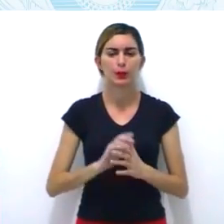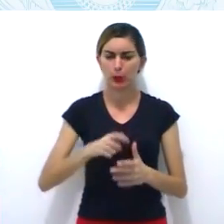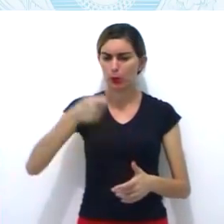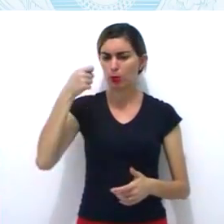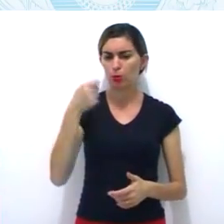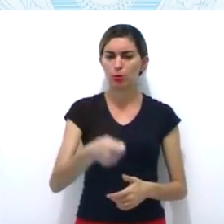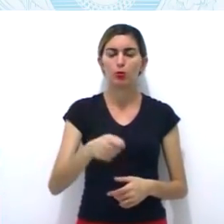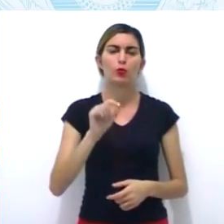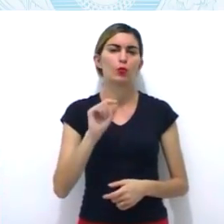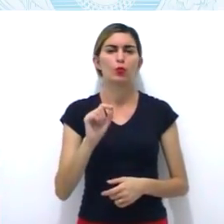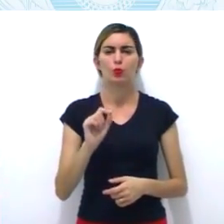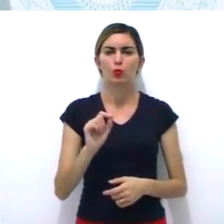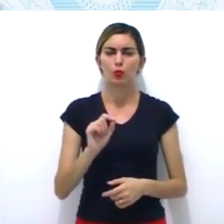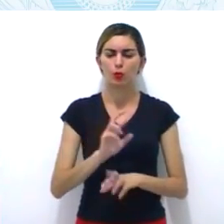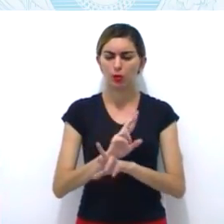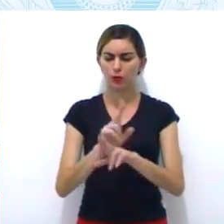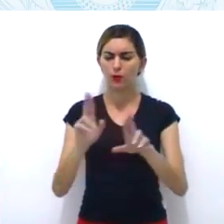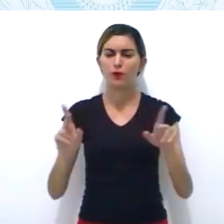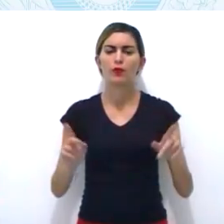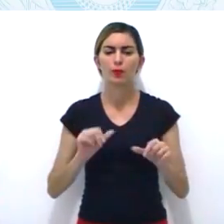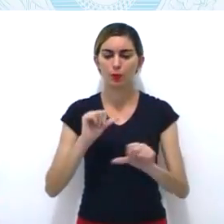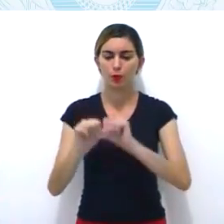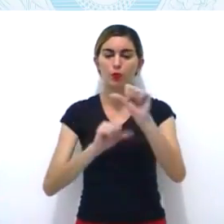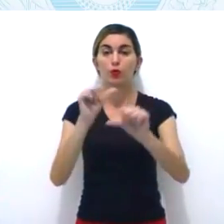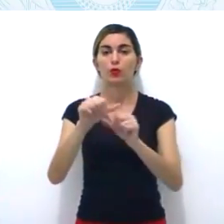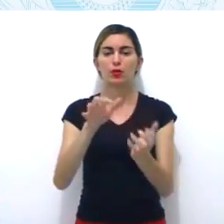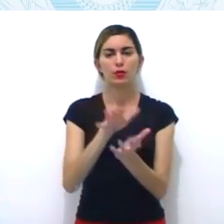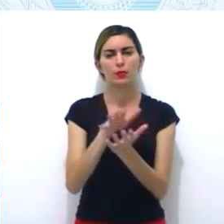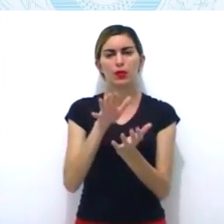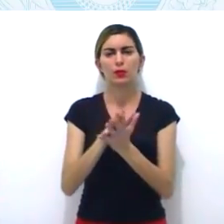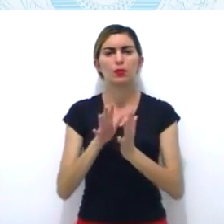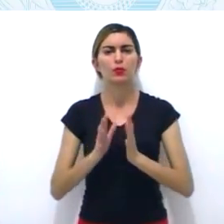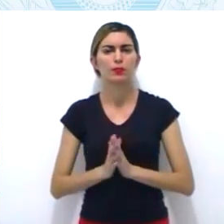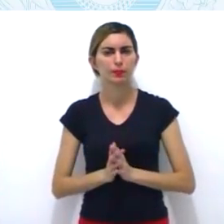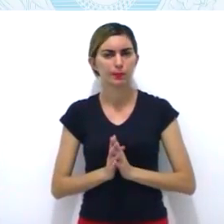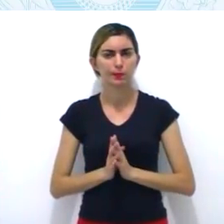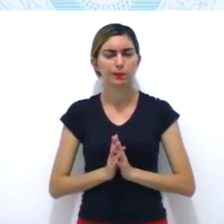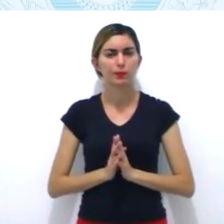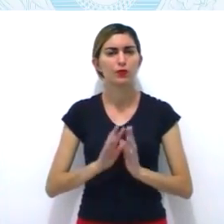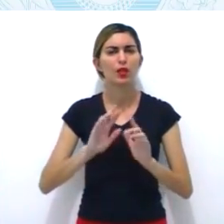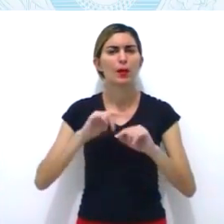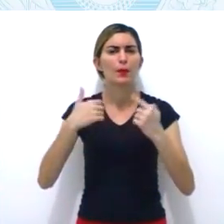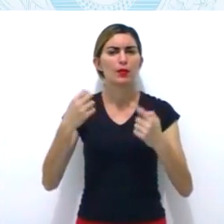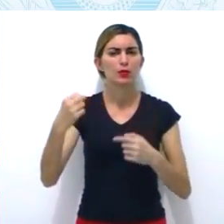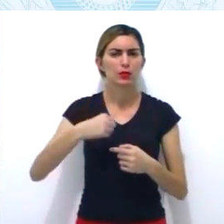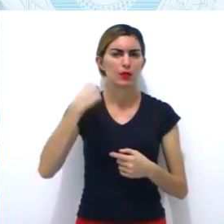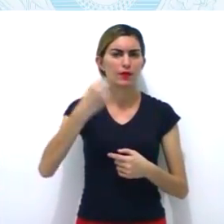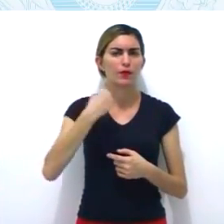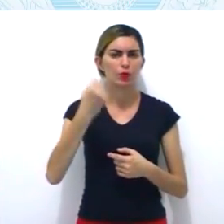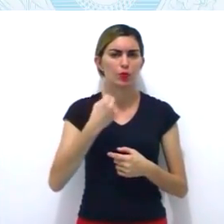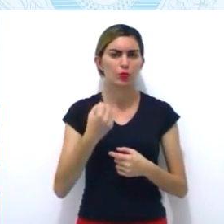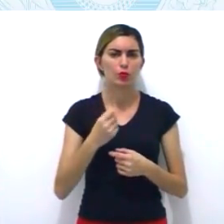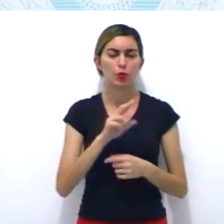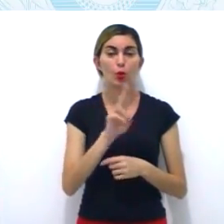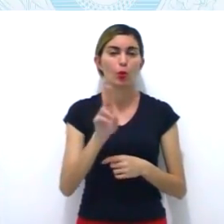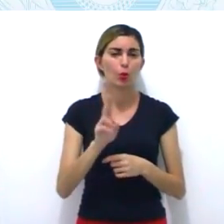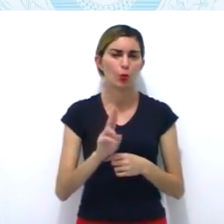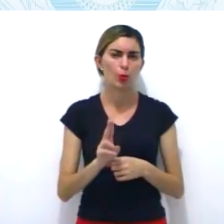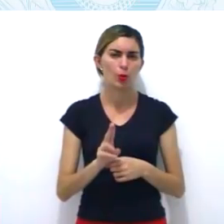seguintes nomes, com lideranças, Domingos José Martins, José de Barros Lima,